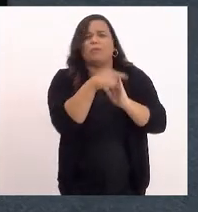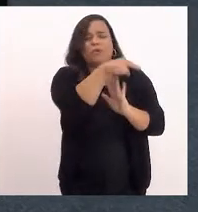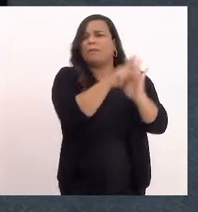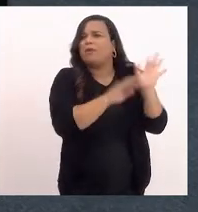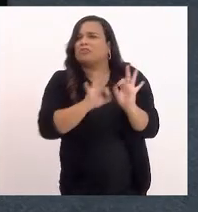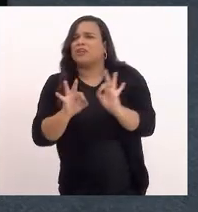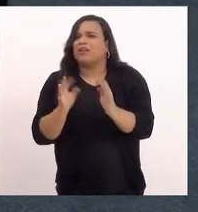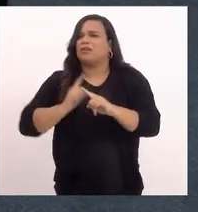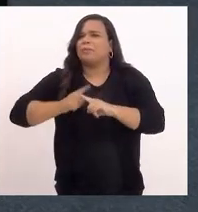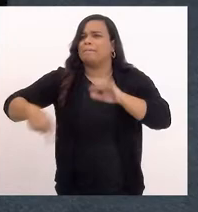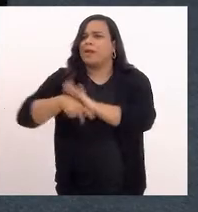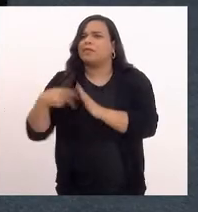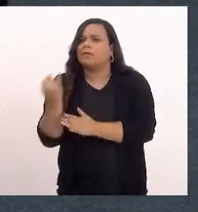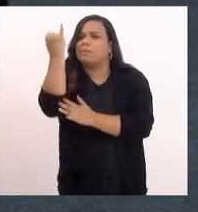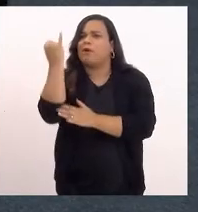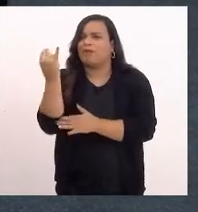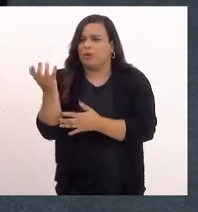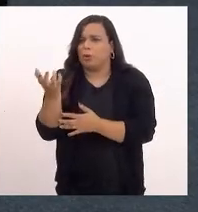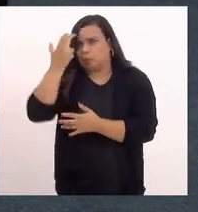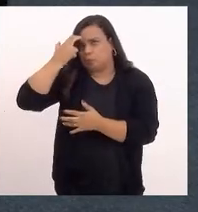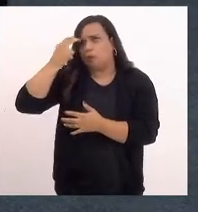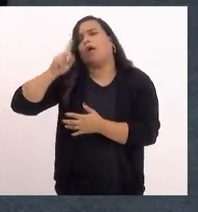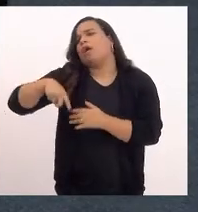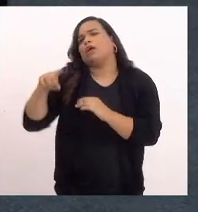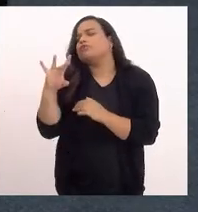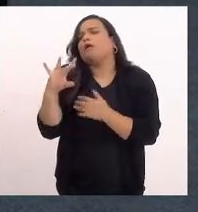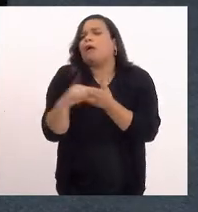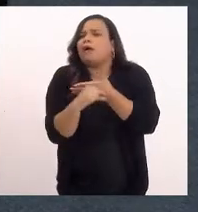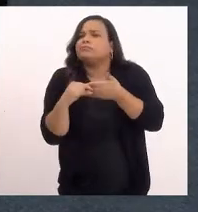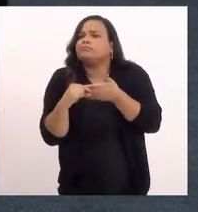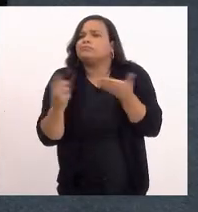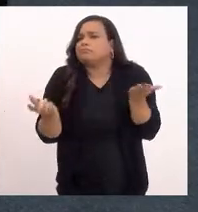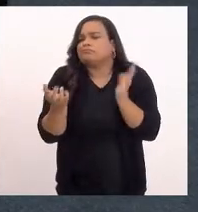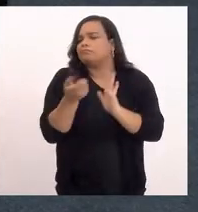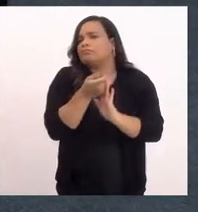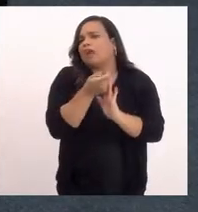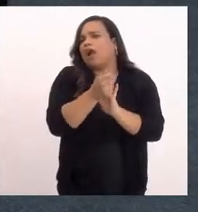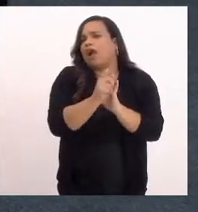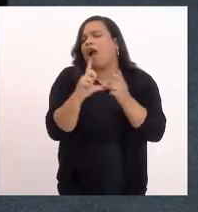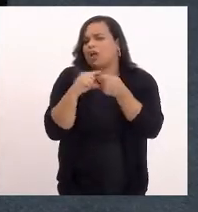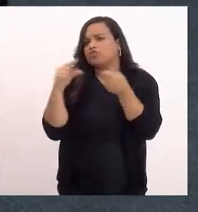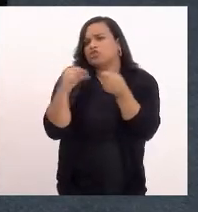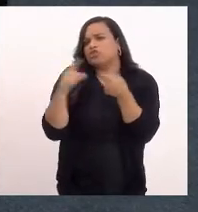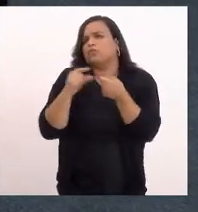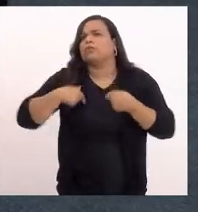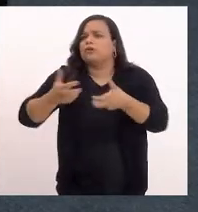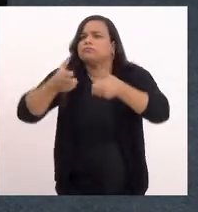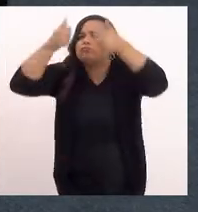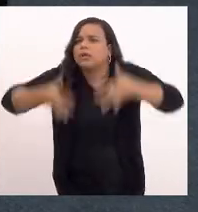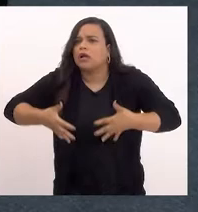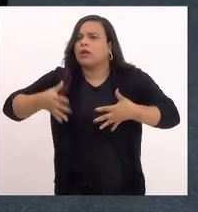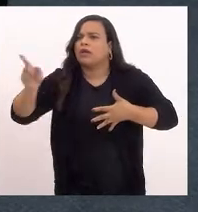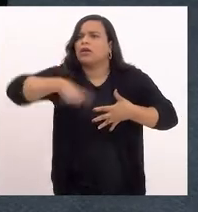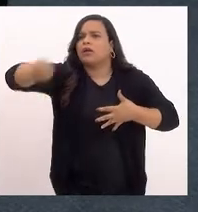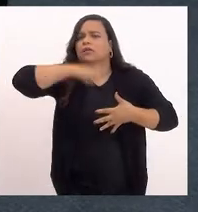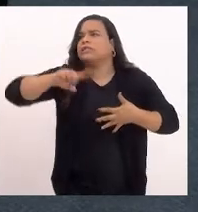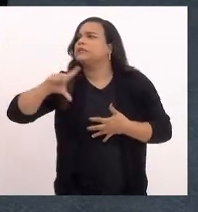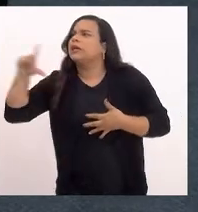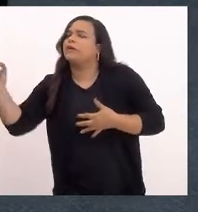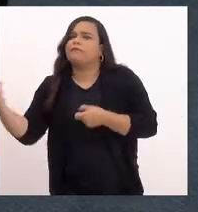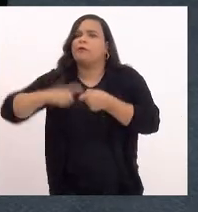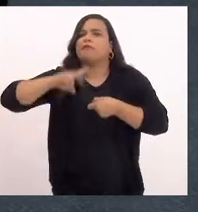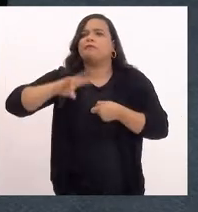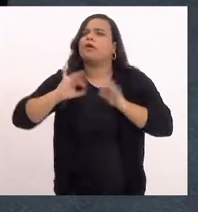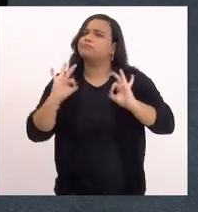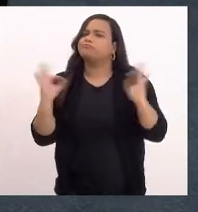artigo. Então, eu quero fazer essa manifestação, os deputados fizeram a emenda, vai sair da pauta, vai voltar perfeitamente, mas uma Assembleia que está